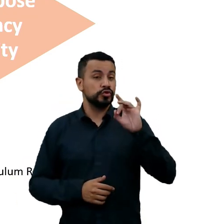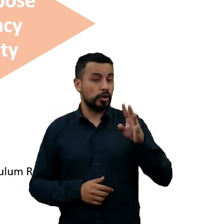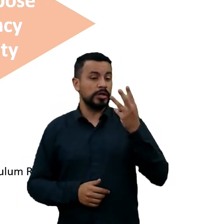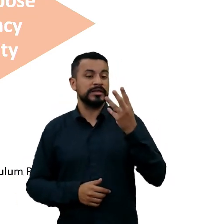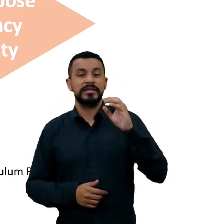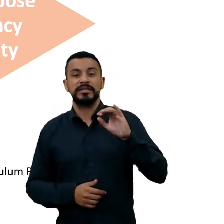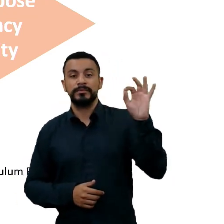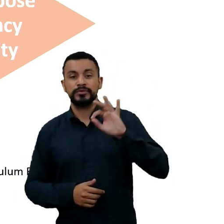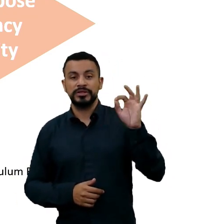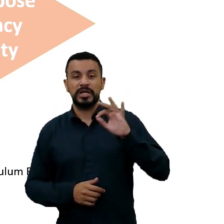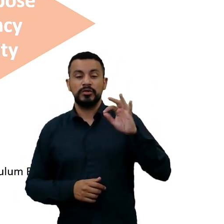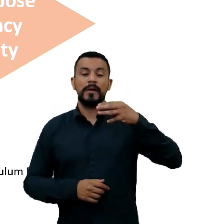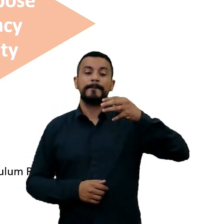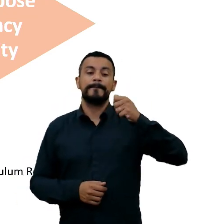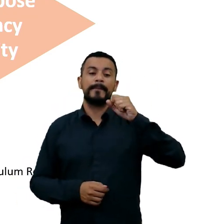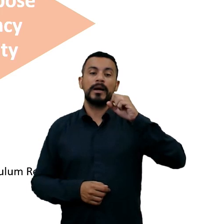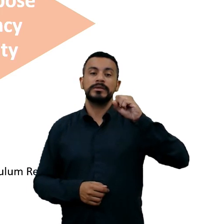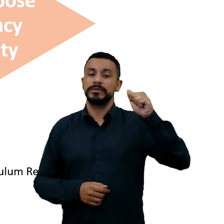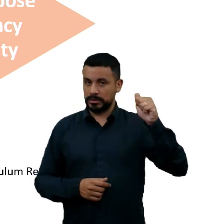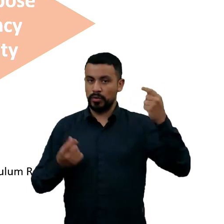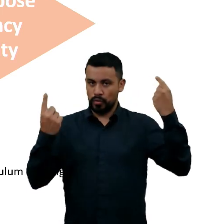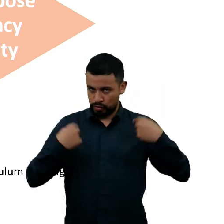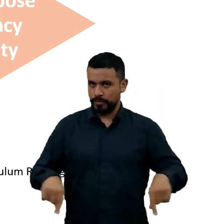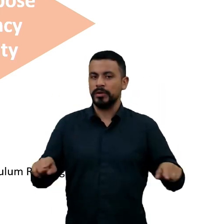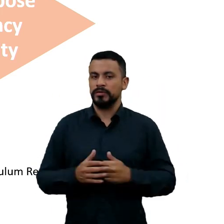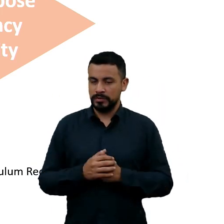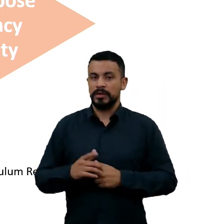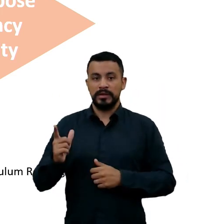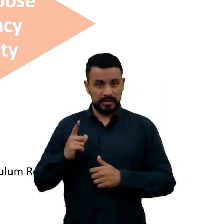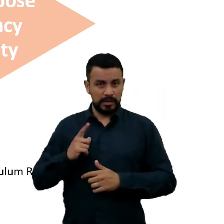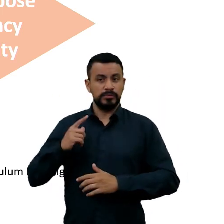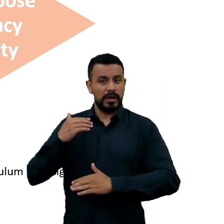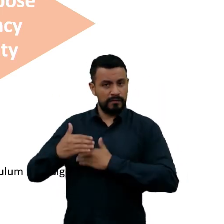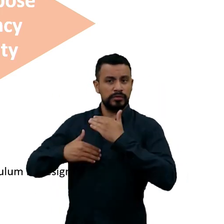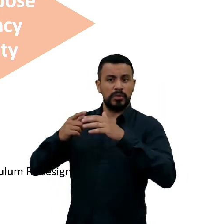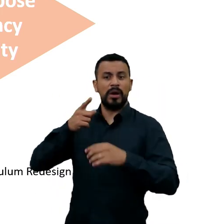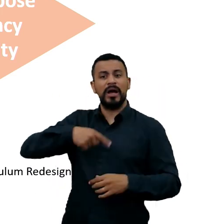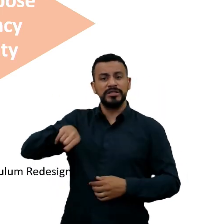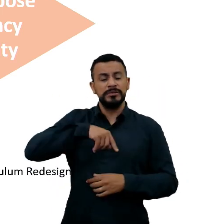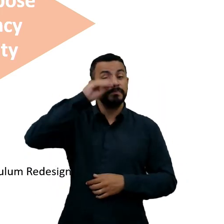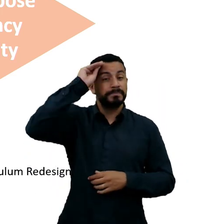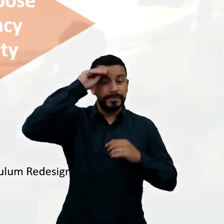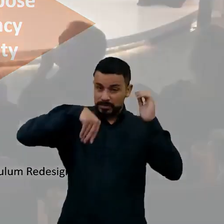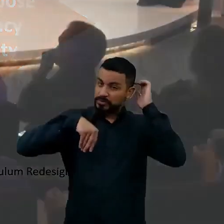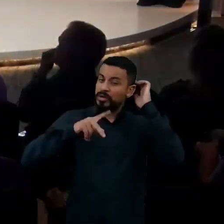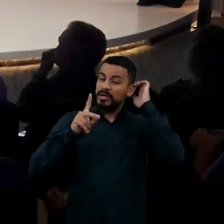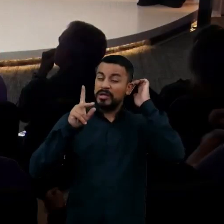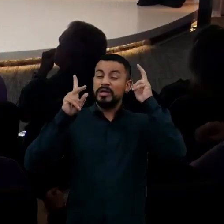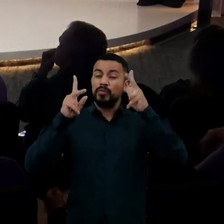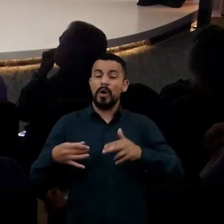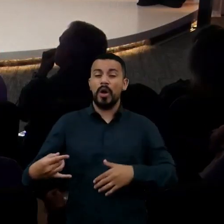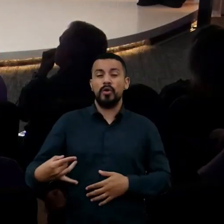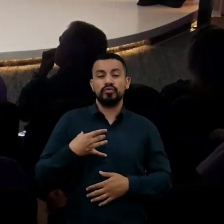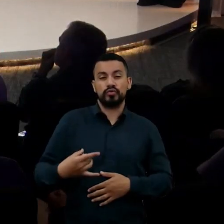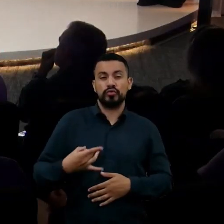corporal. Temos a evolução e somos preguiçosos. É como se a gente estivesse no piloto automático. Nós julgamos